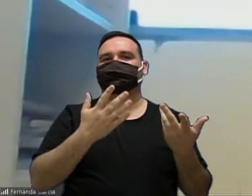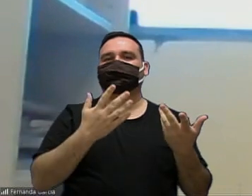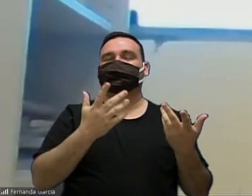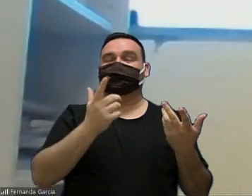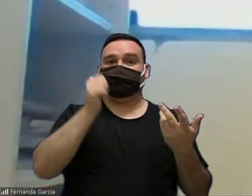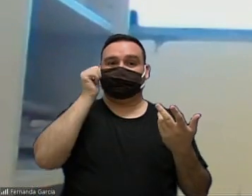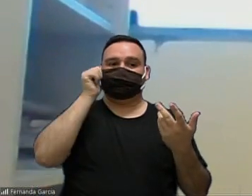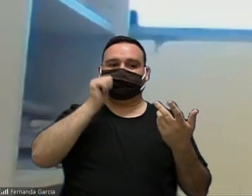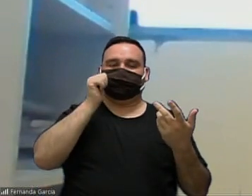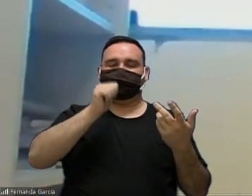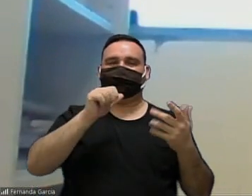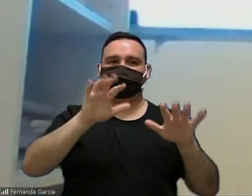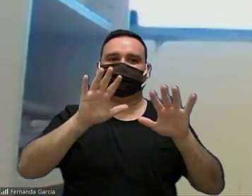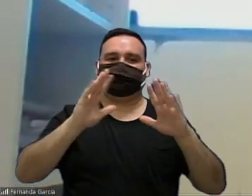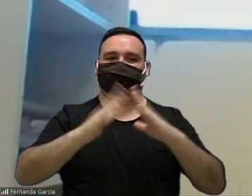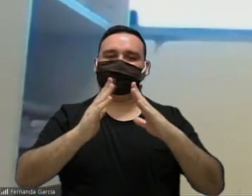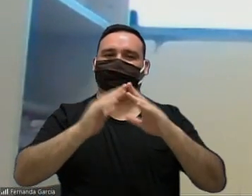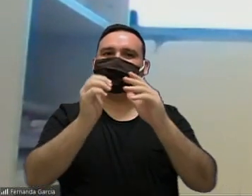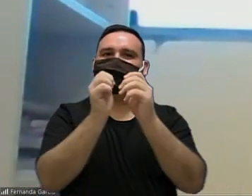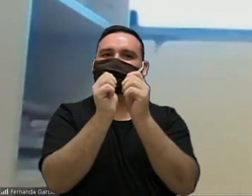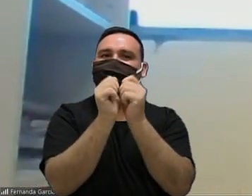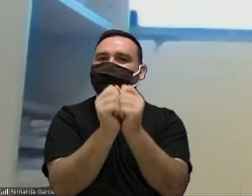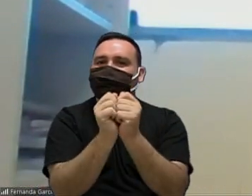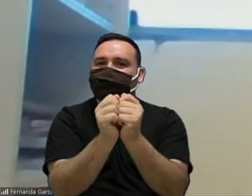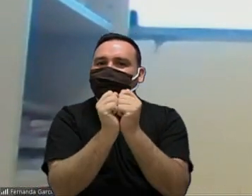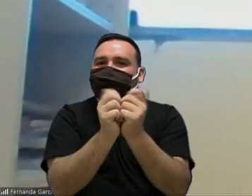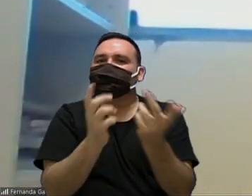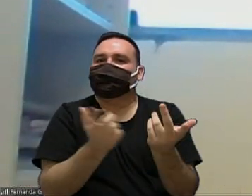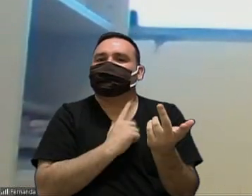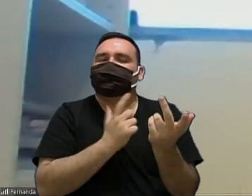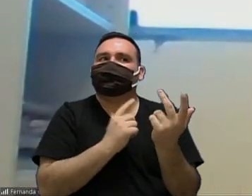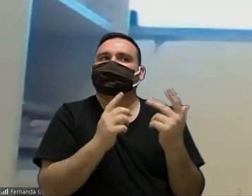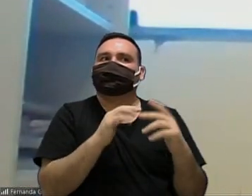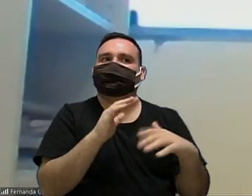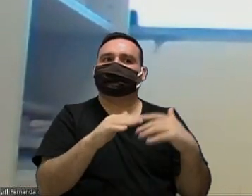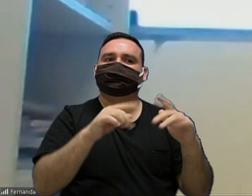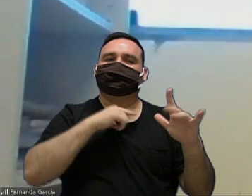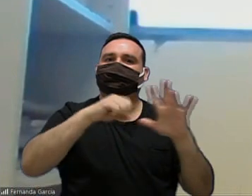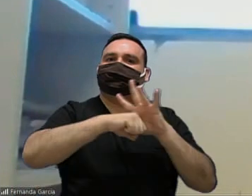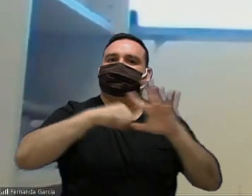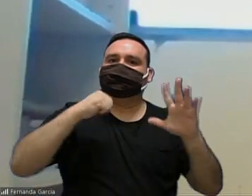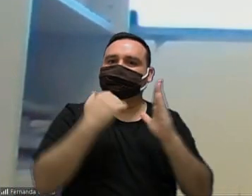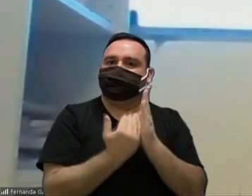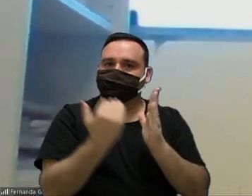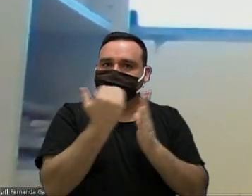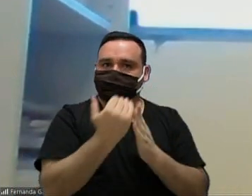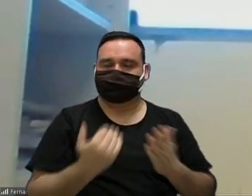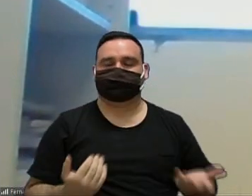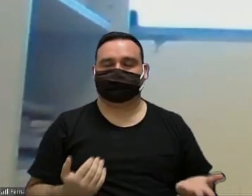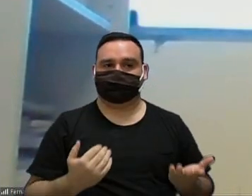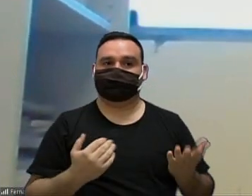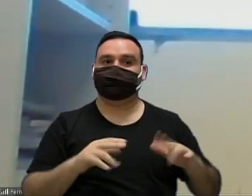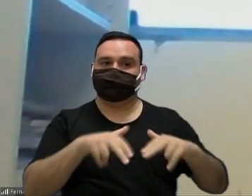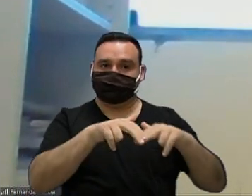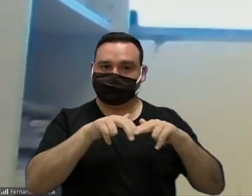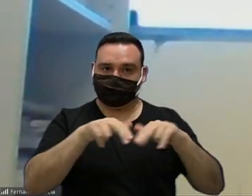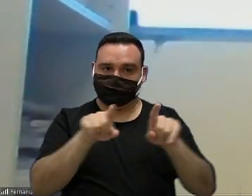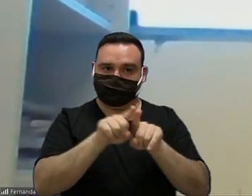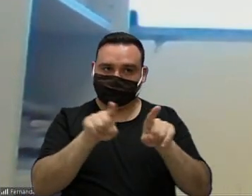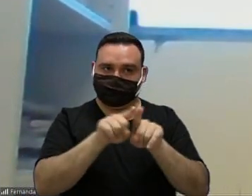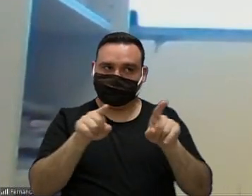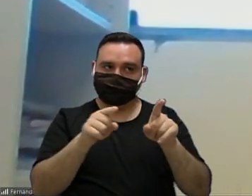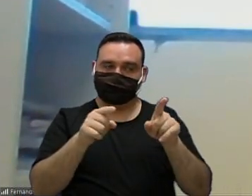momento que estão morando muito juntos né tem um processo ali de agressividade muito forte e por isso que ter